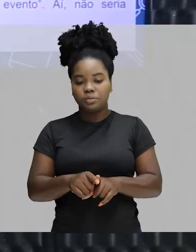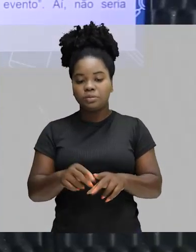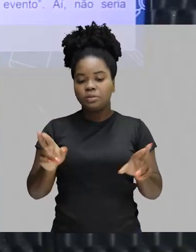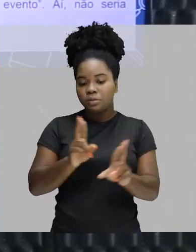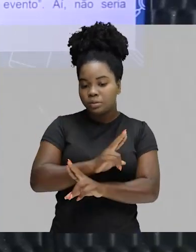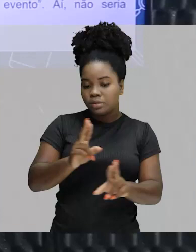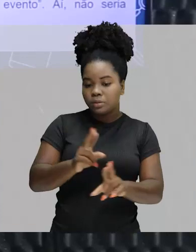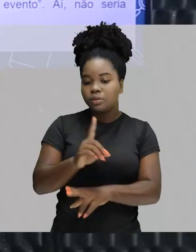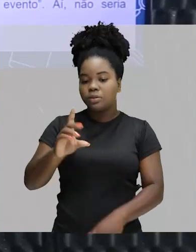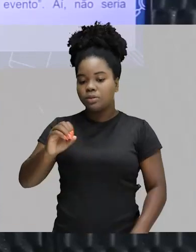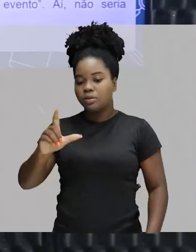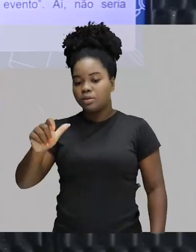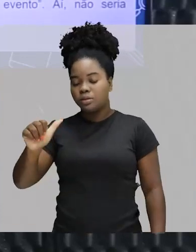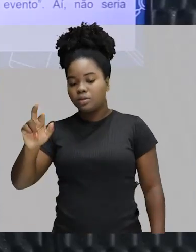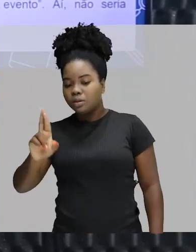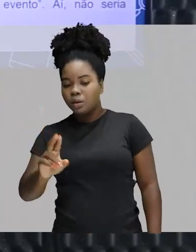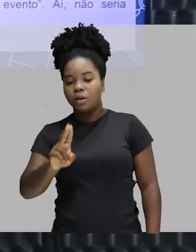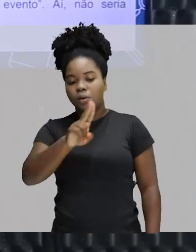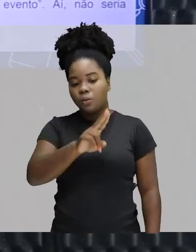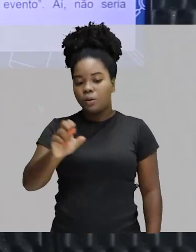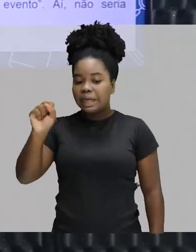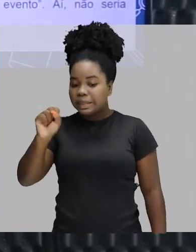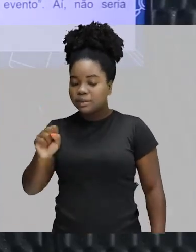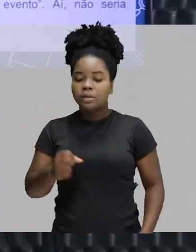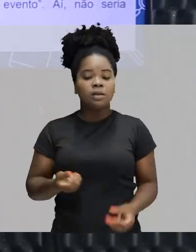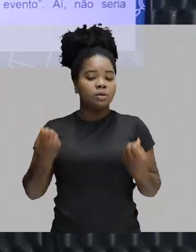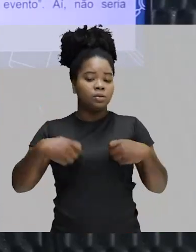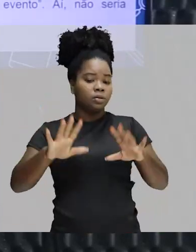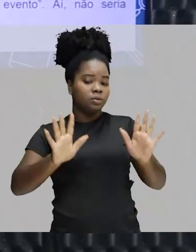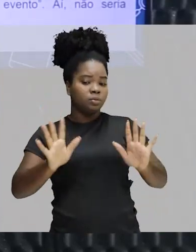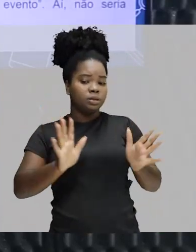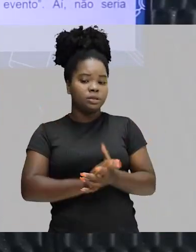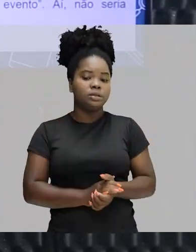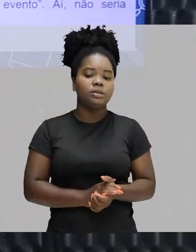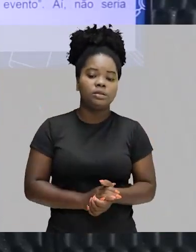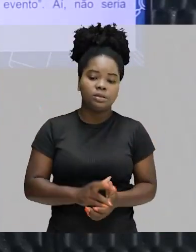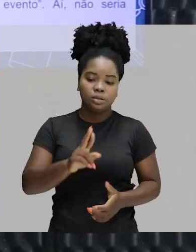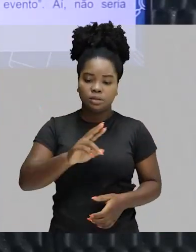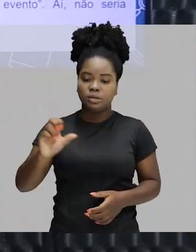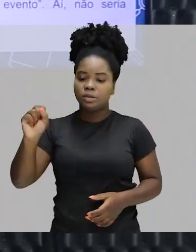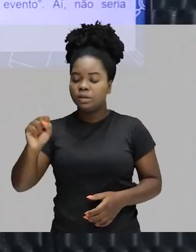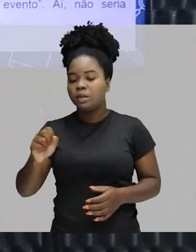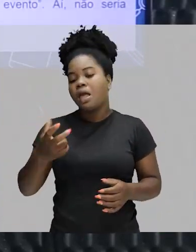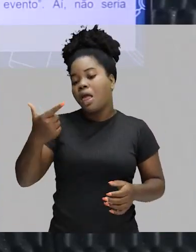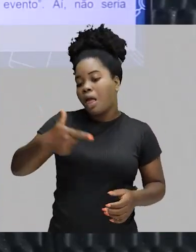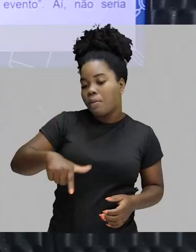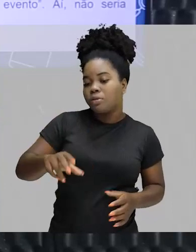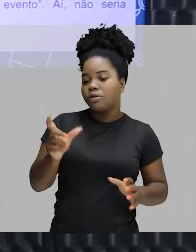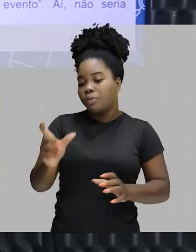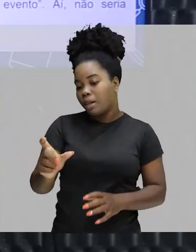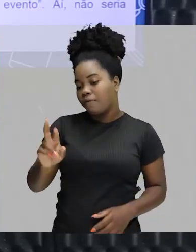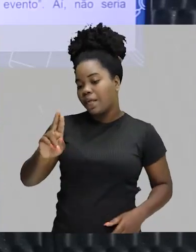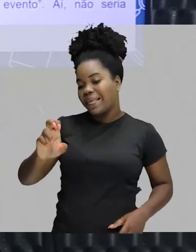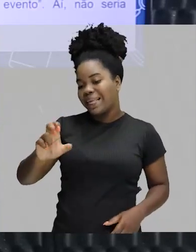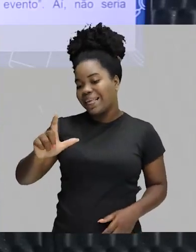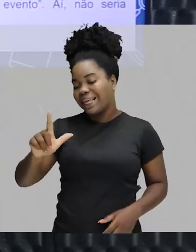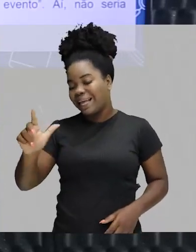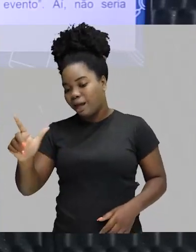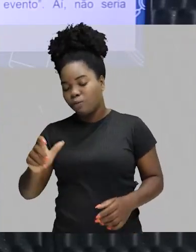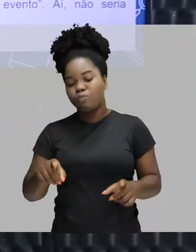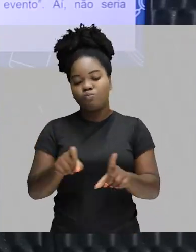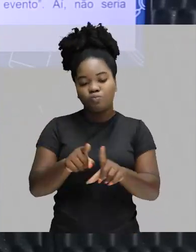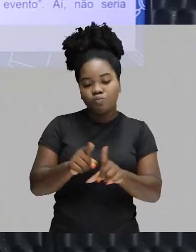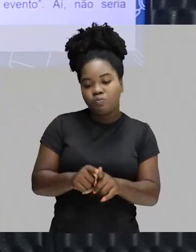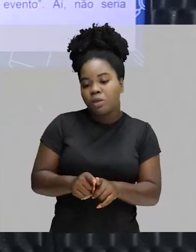Eu já sei que está falando do dólar. Então, não é necessário eu colocar o símbolo e ainda repetir a palavra real. Não é necessário eu colocar o símbolo e